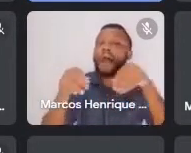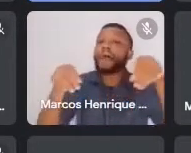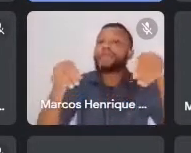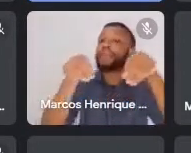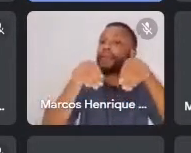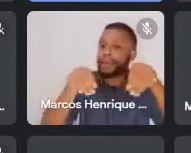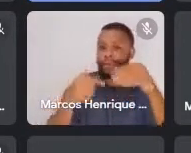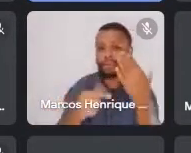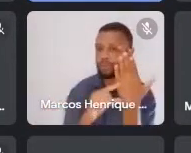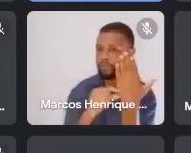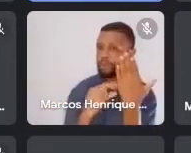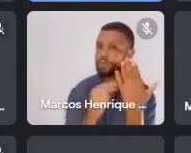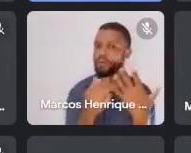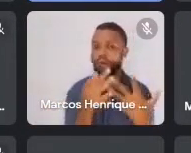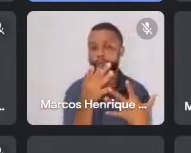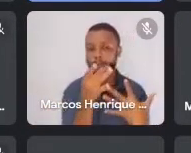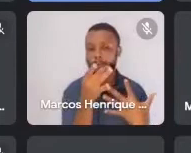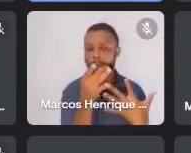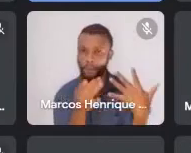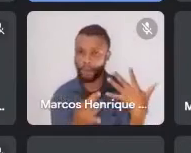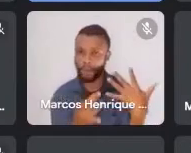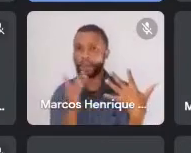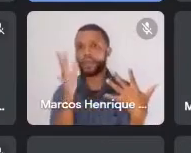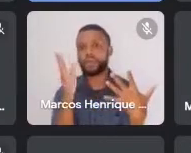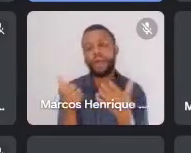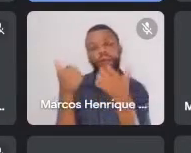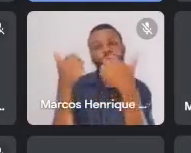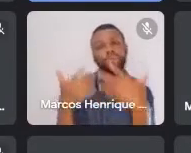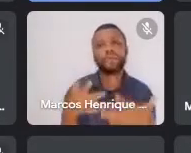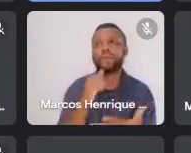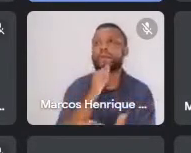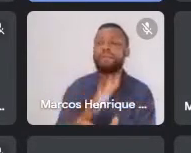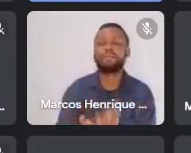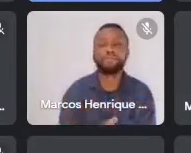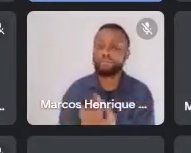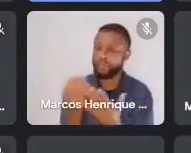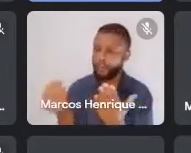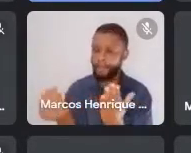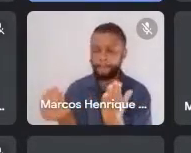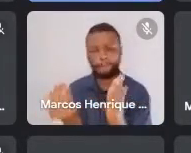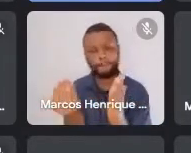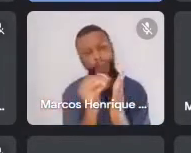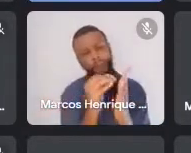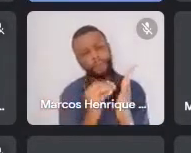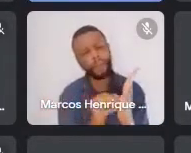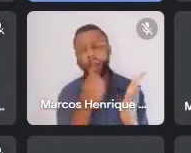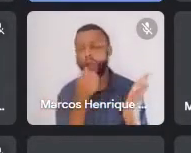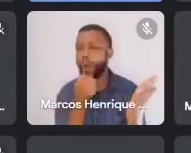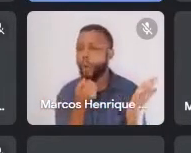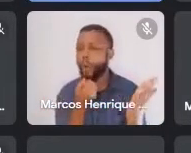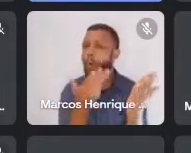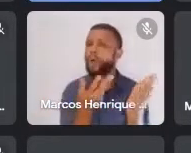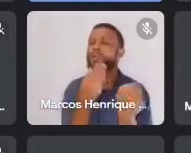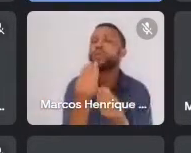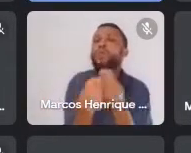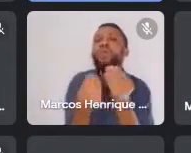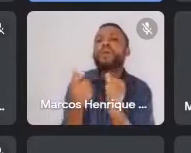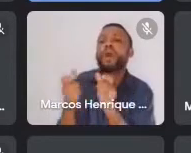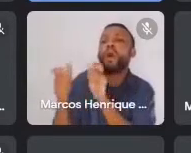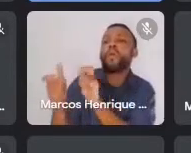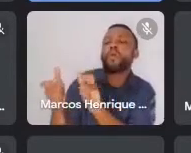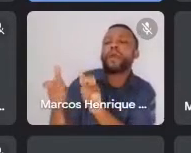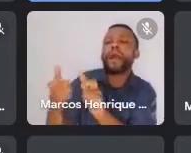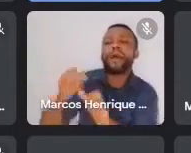já faz a colocação, assim, descreva o seu território, conte aí como é que é o entorno do lugar onde você